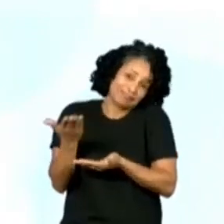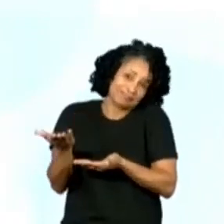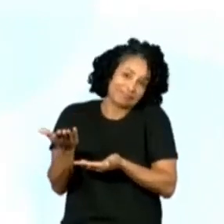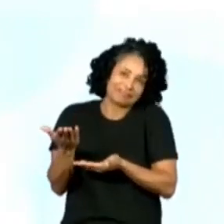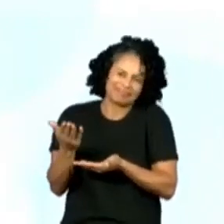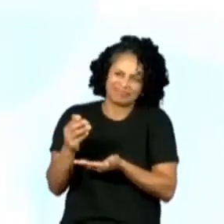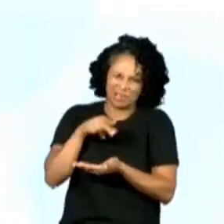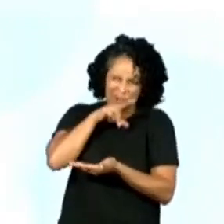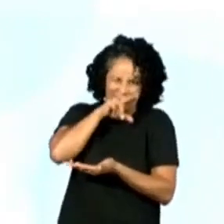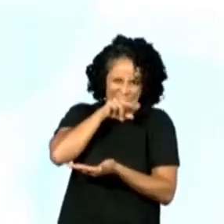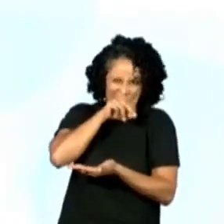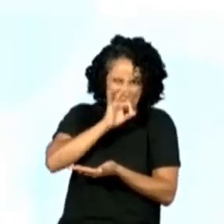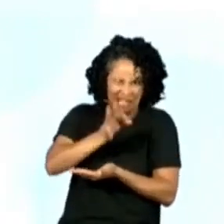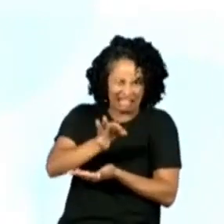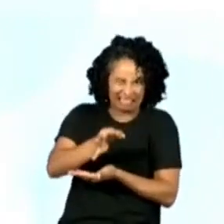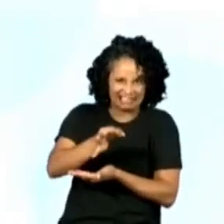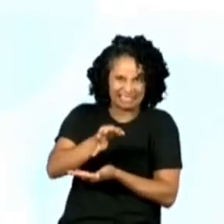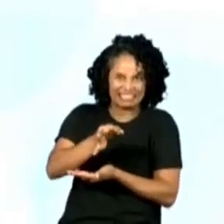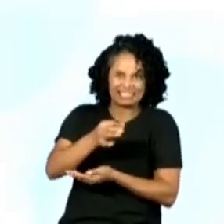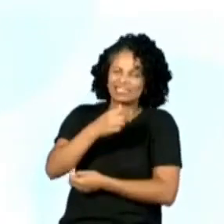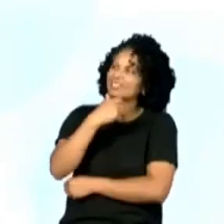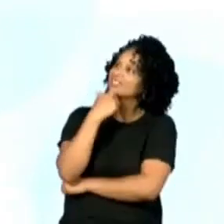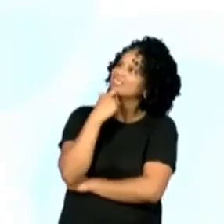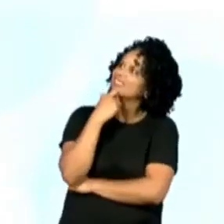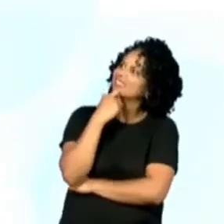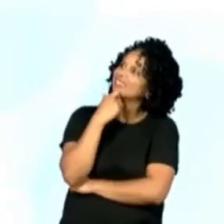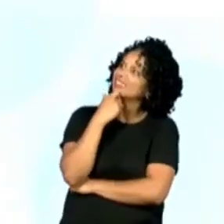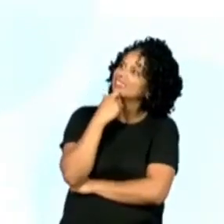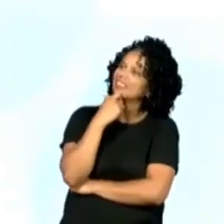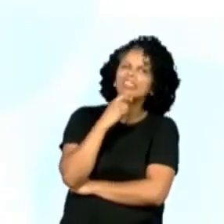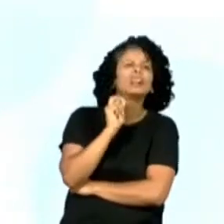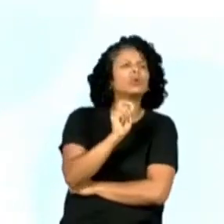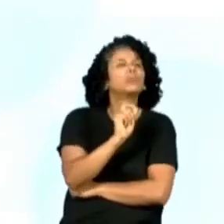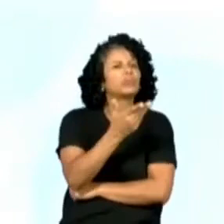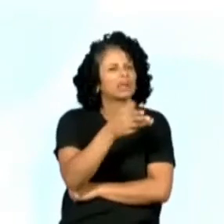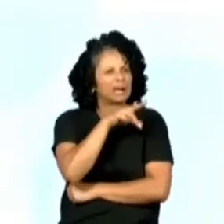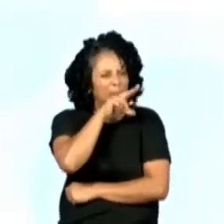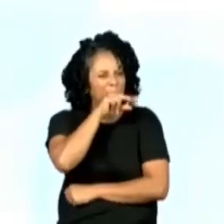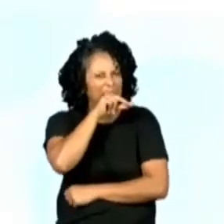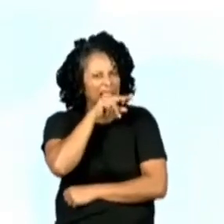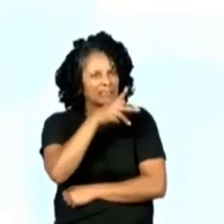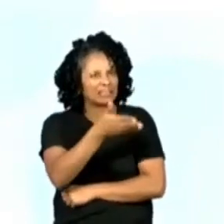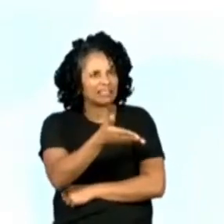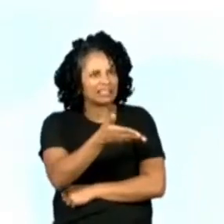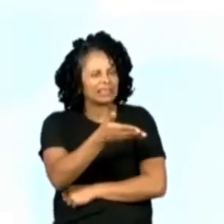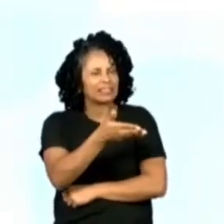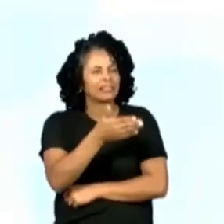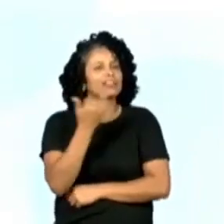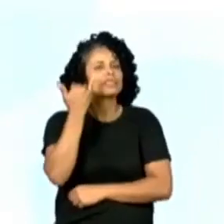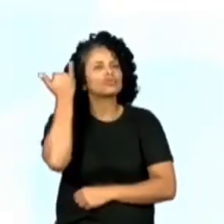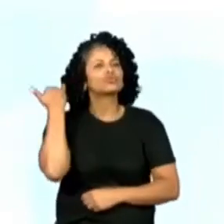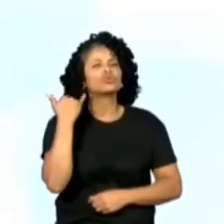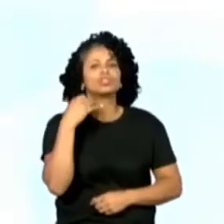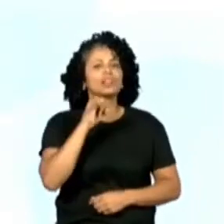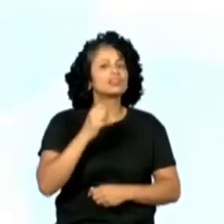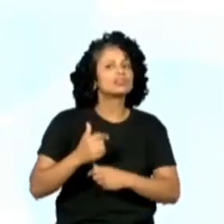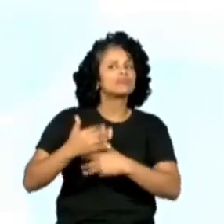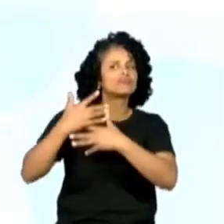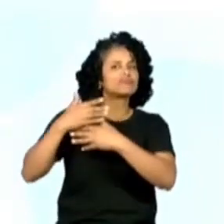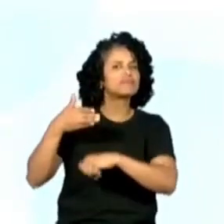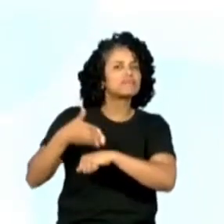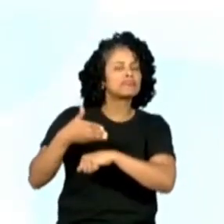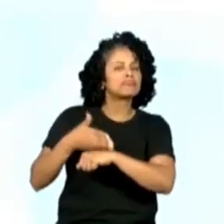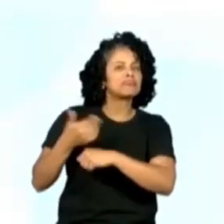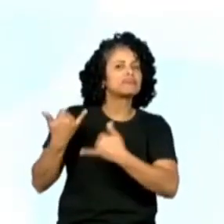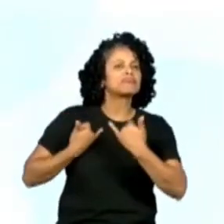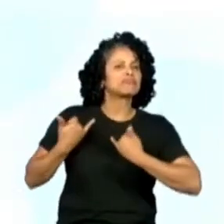É um pato isso? É um... É um pato? O que é isso, professora? Professora Juliana, se você estiver aí no chat, me conta o que é